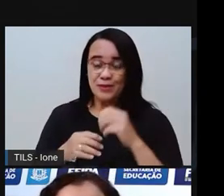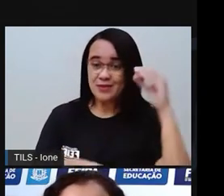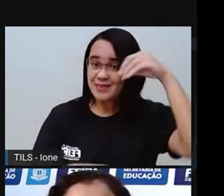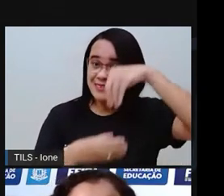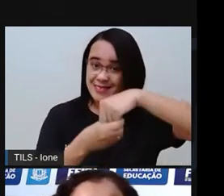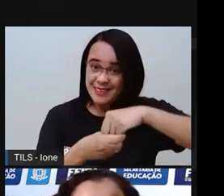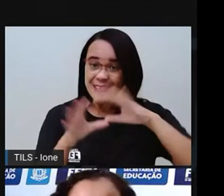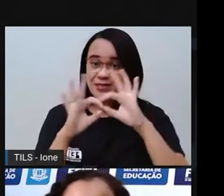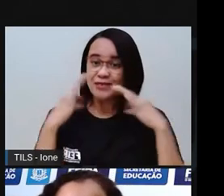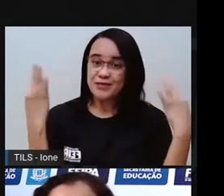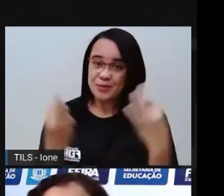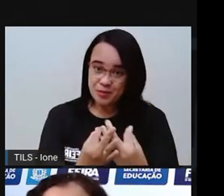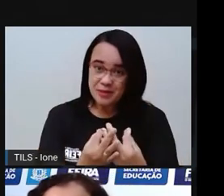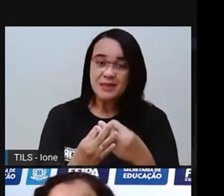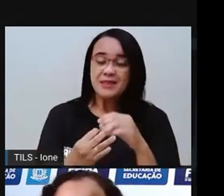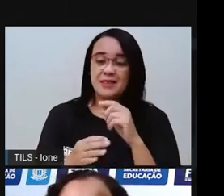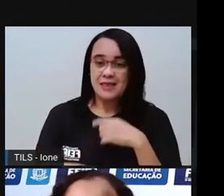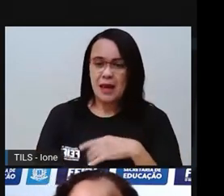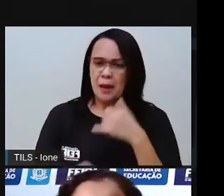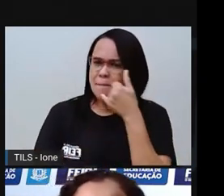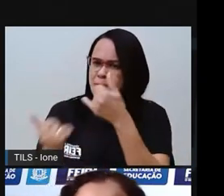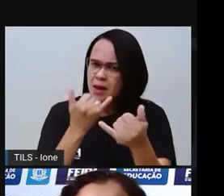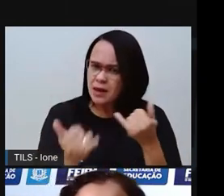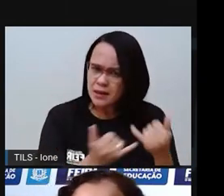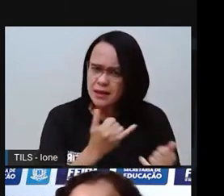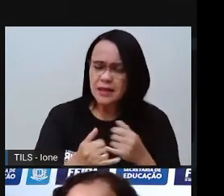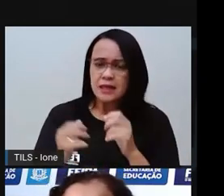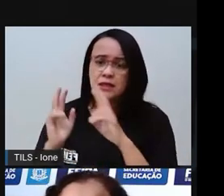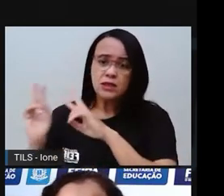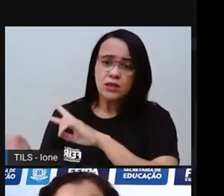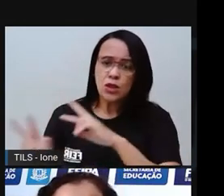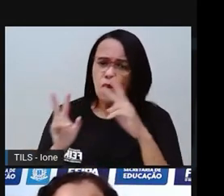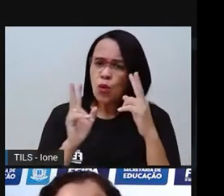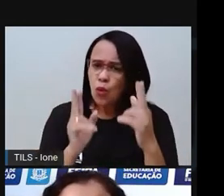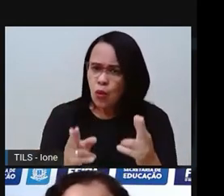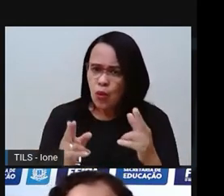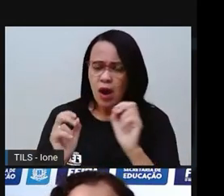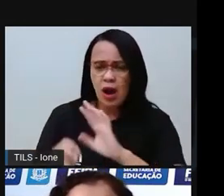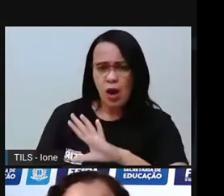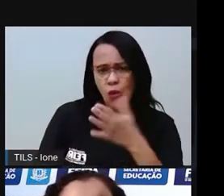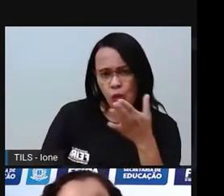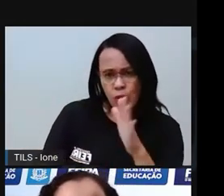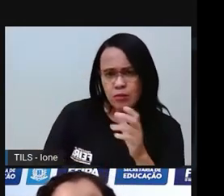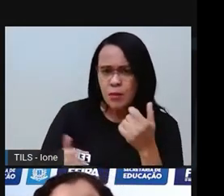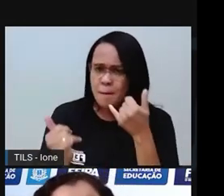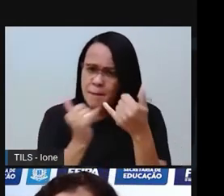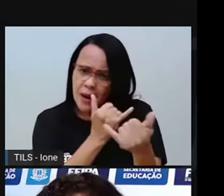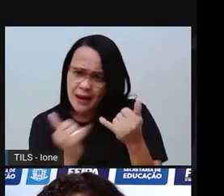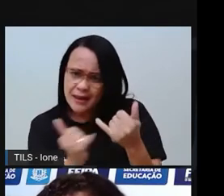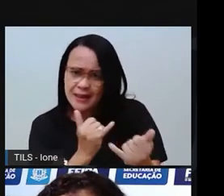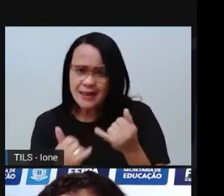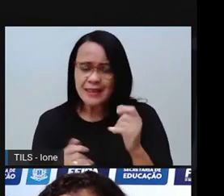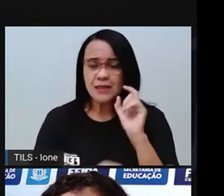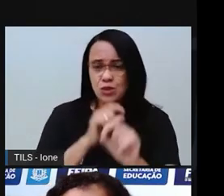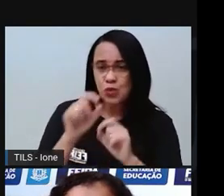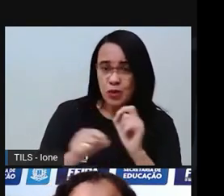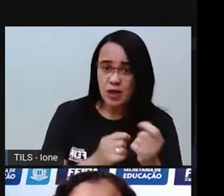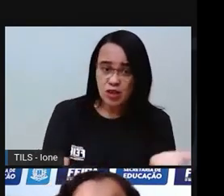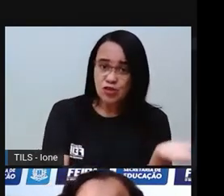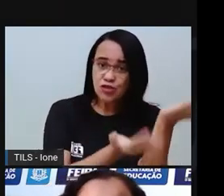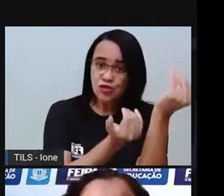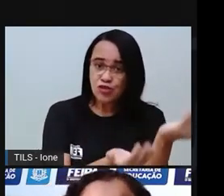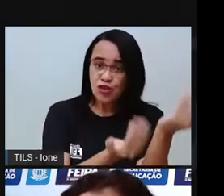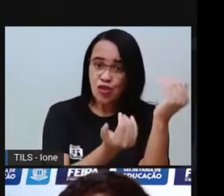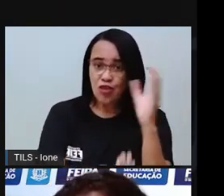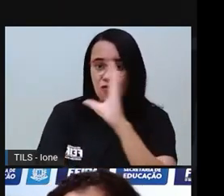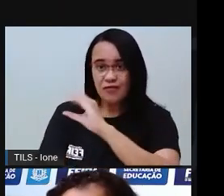criança, tem algum bebê, tem algum indígena? Será que tem jovem, adolescente? Será